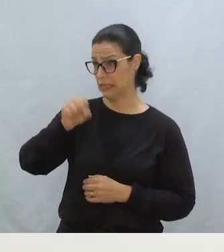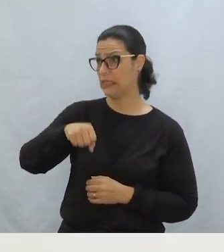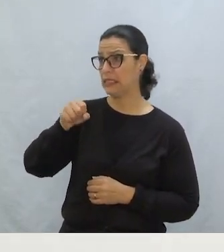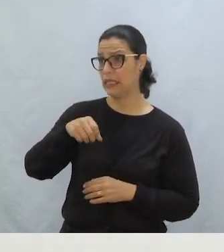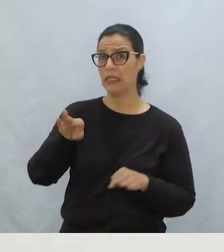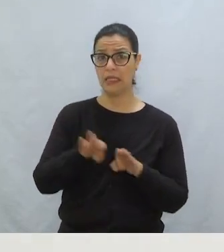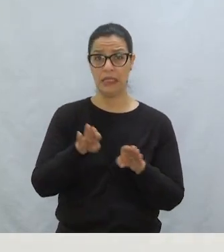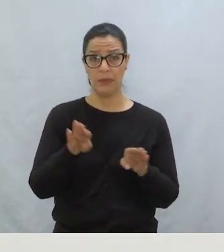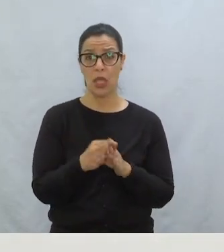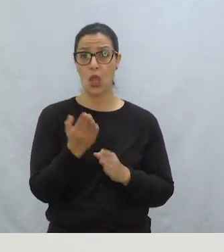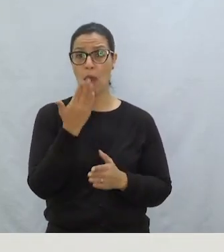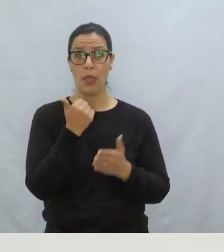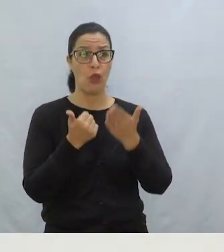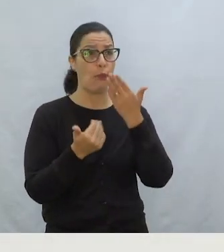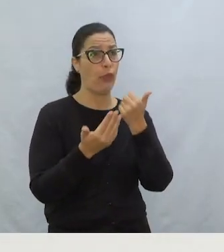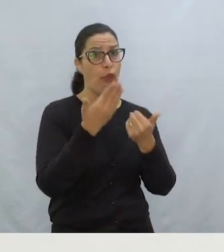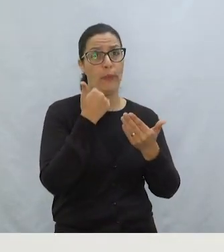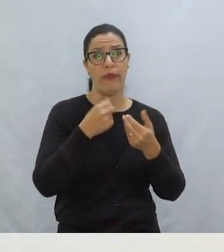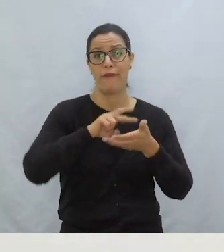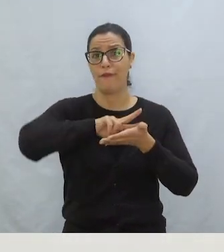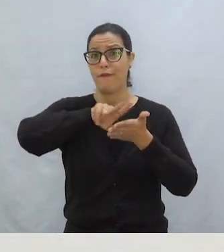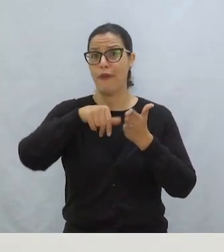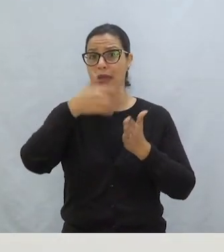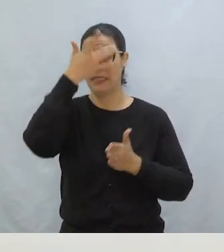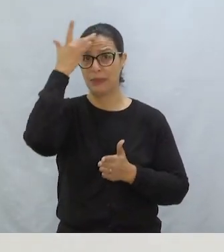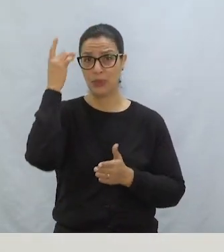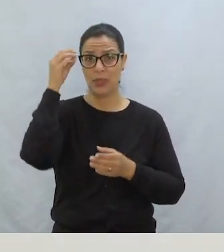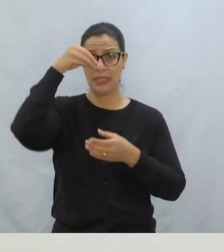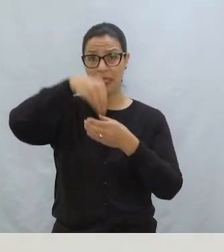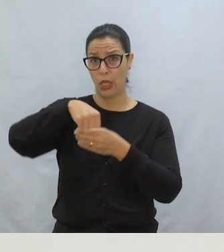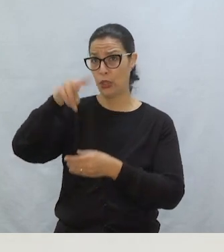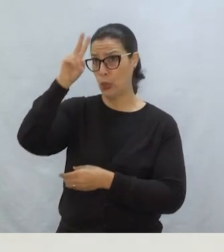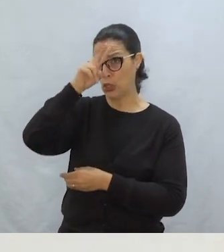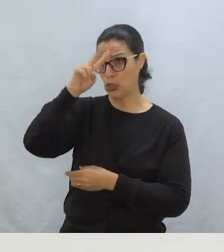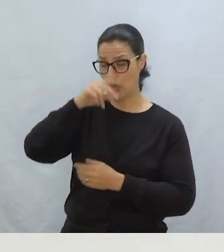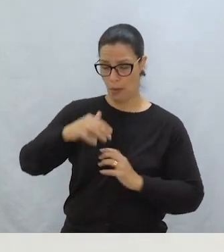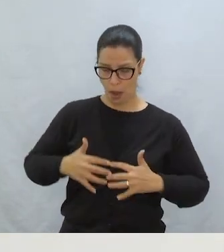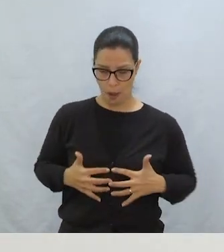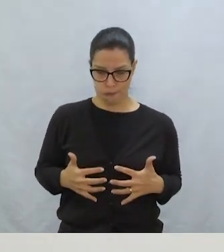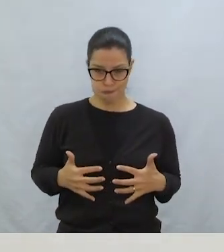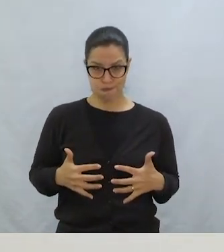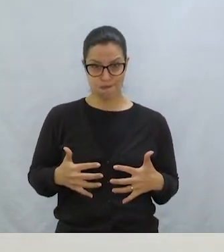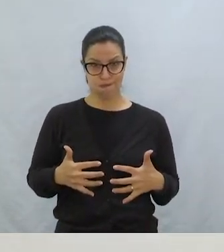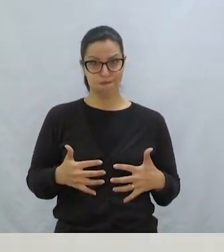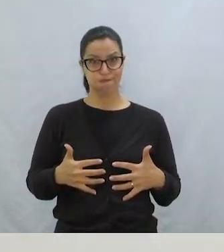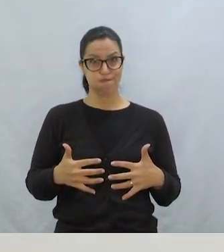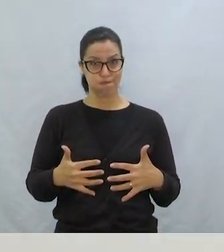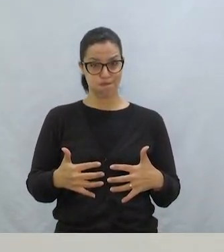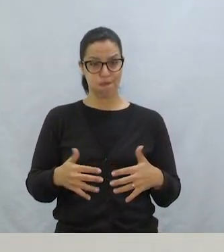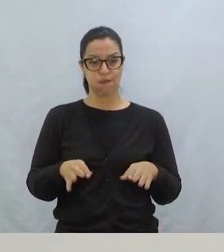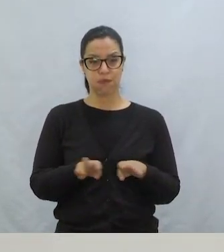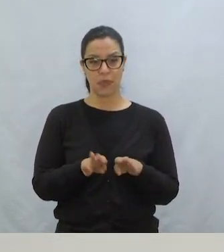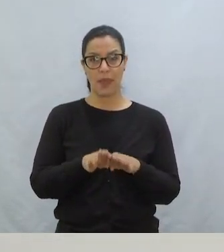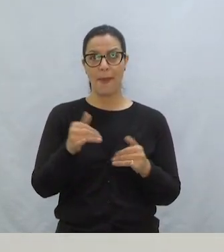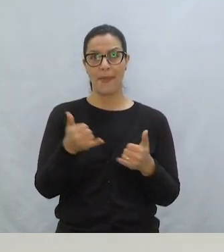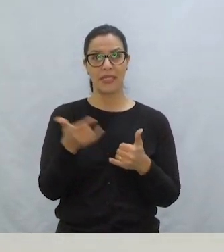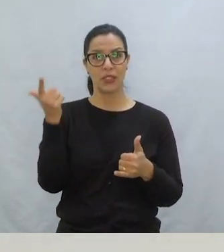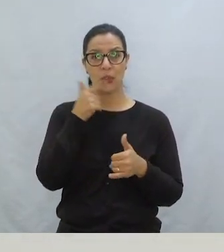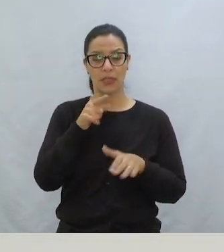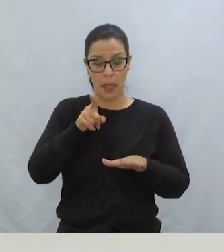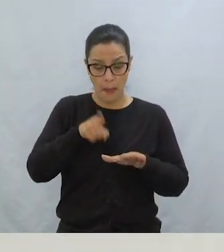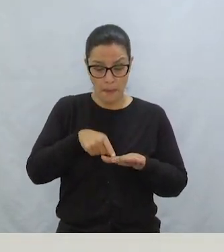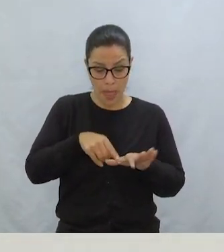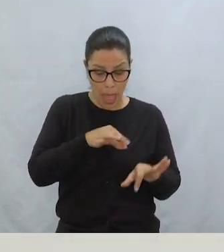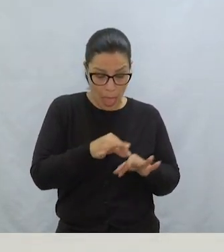Sim, sim Depois de comer tantos personagens de contos de fada A barriga começou a crescer, sabe? Ficou até